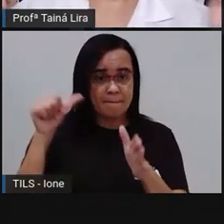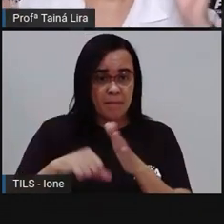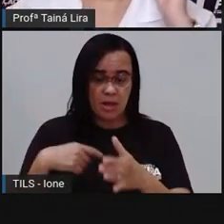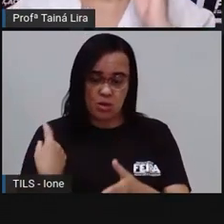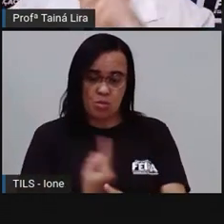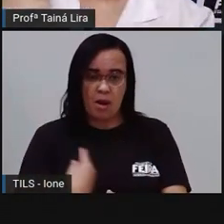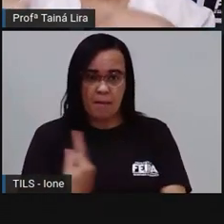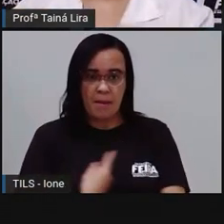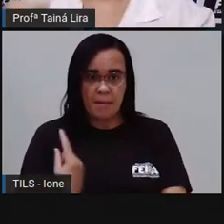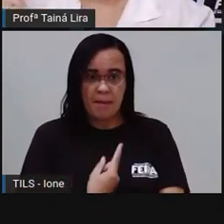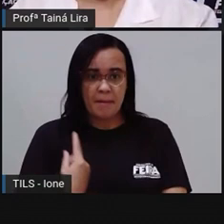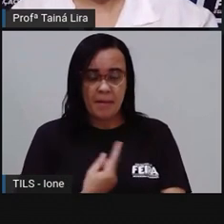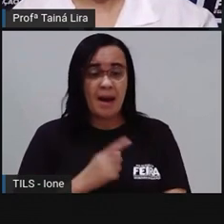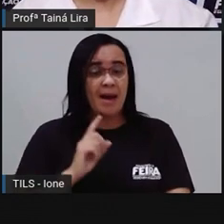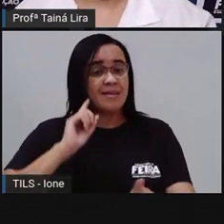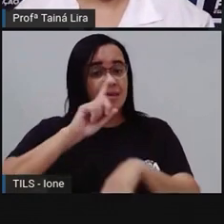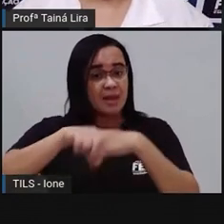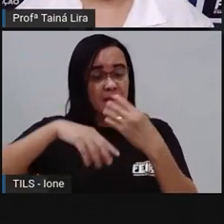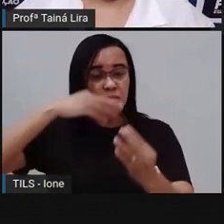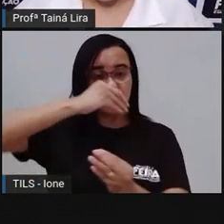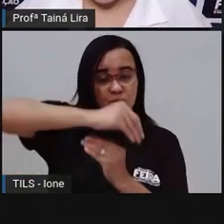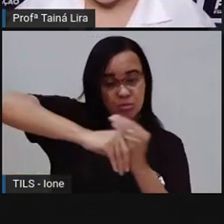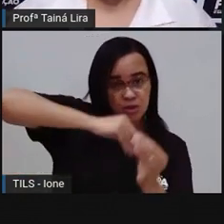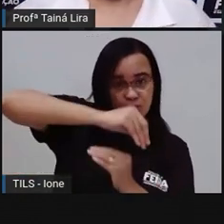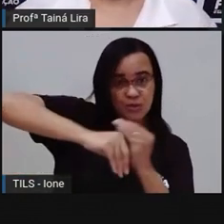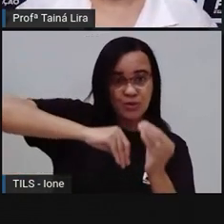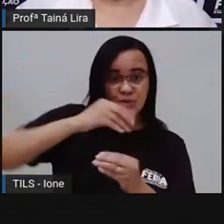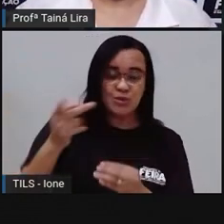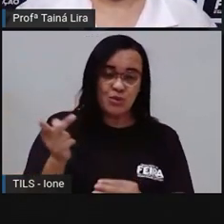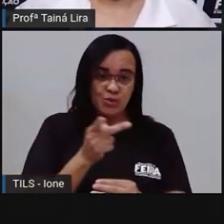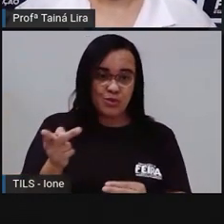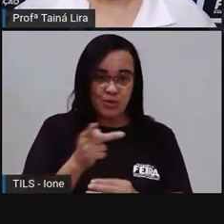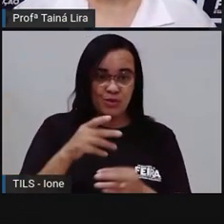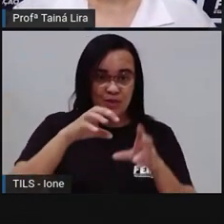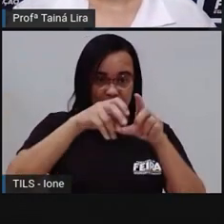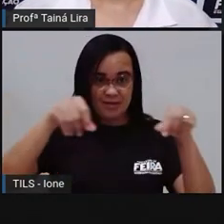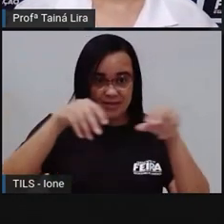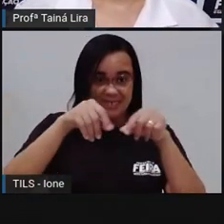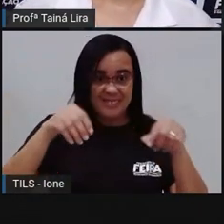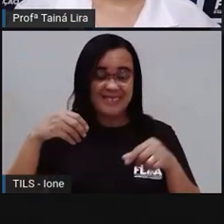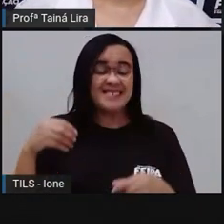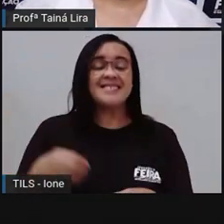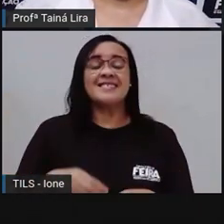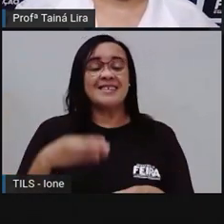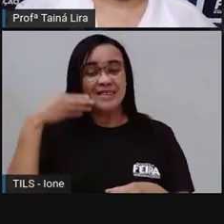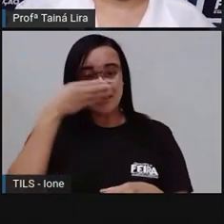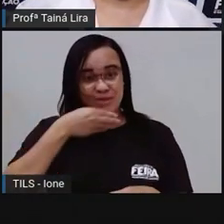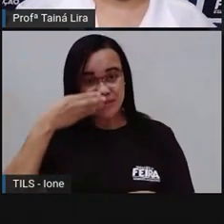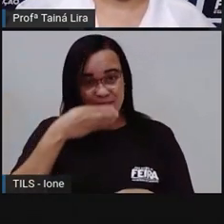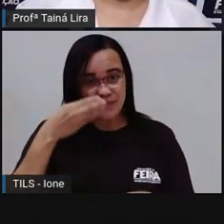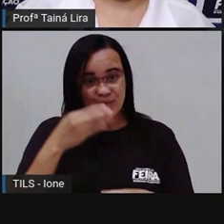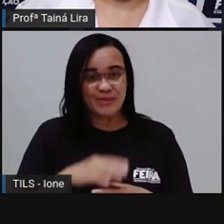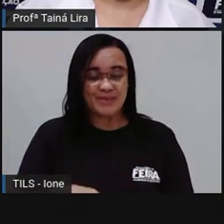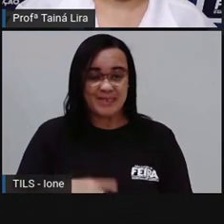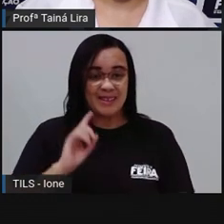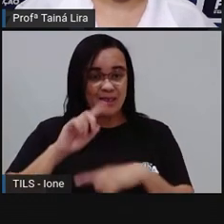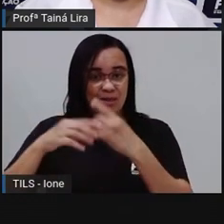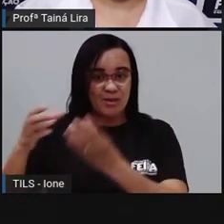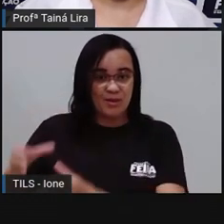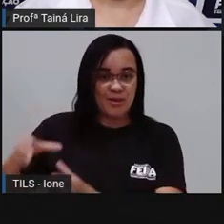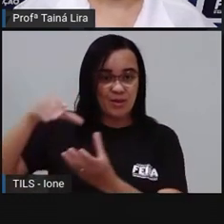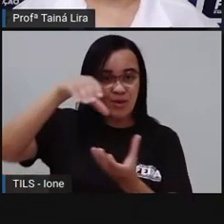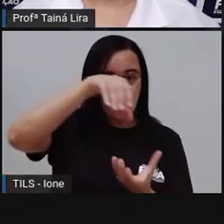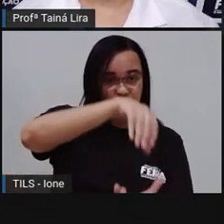depois vai juntar esse creme com a farinha e o açúcar. Então, olha lá. Colocar no liquidificador a cenoura descascada e